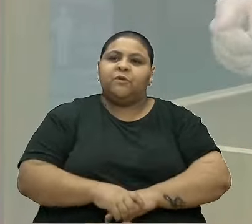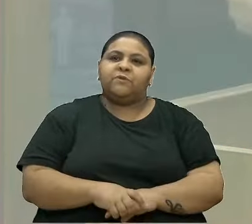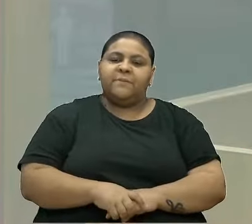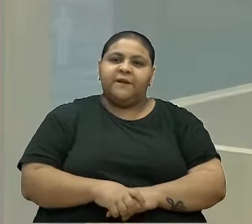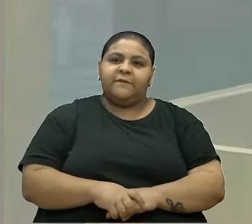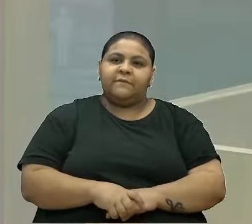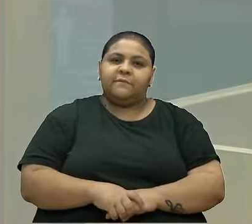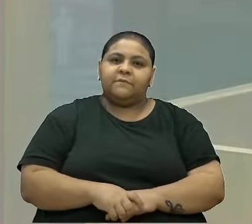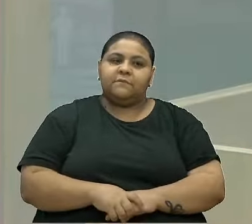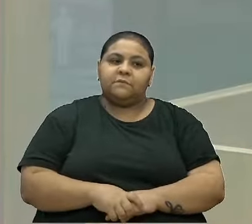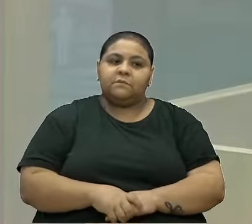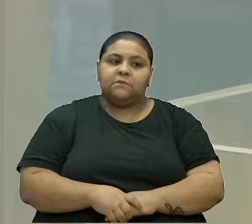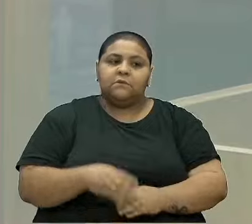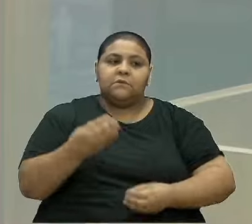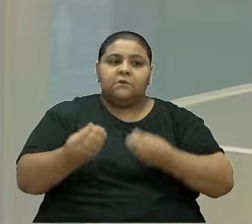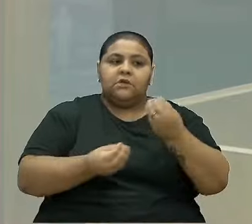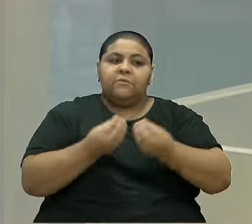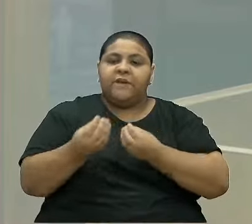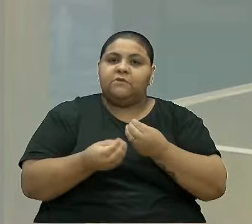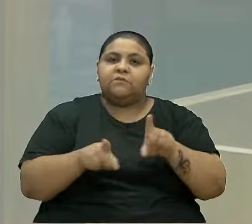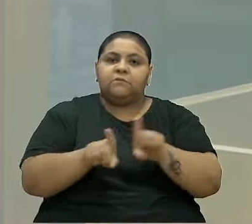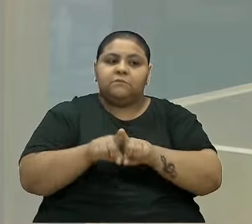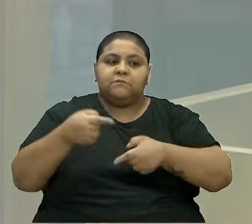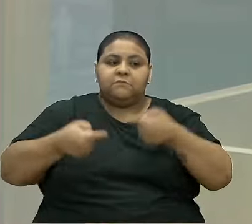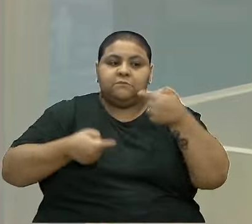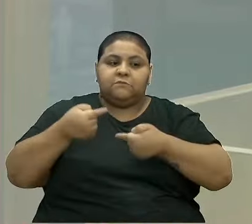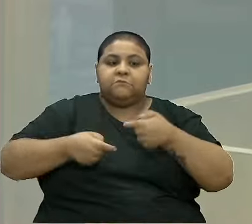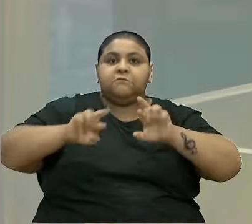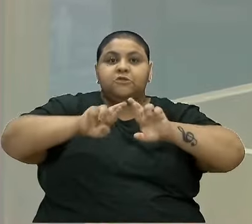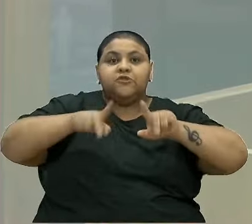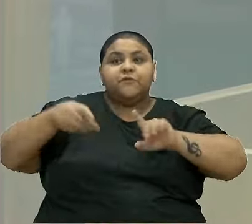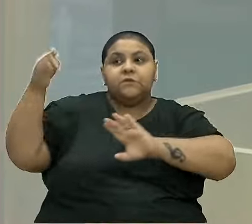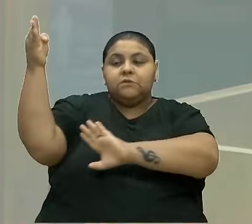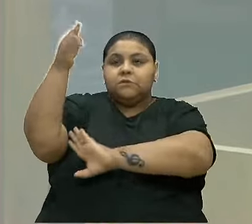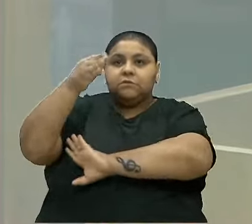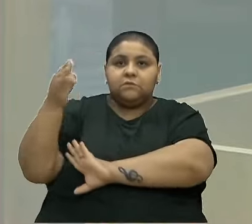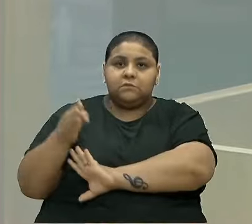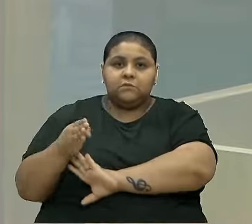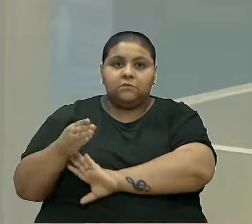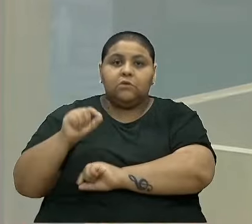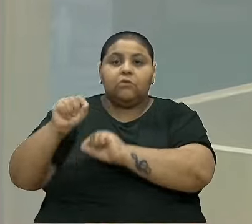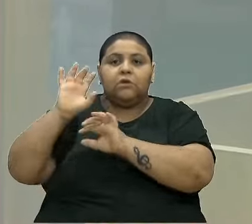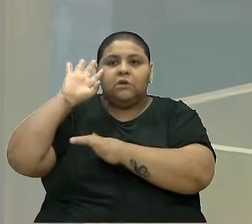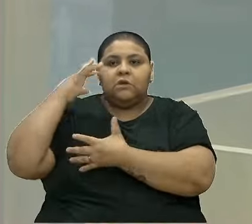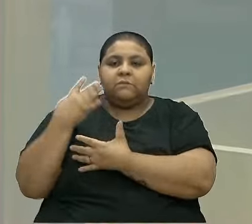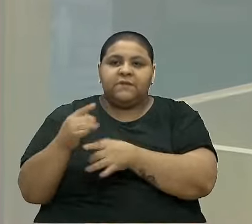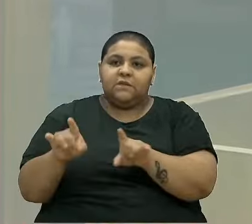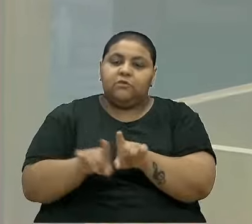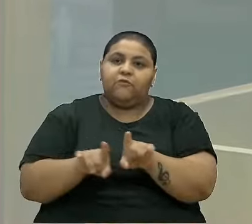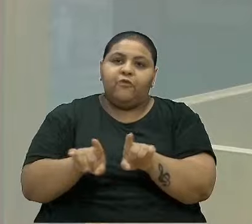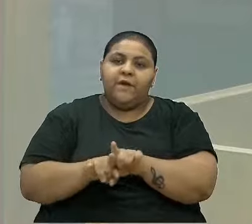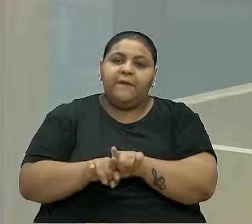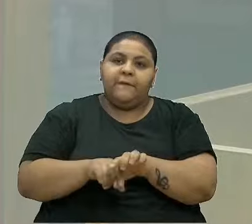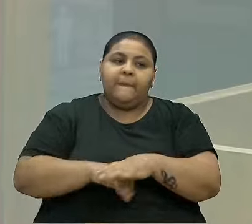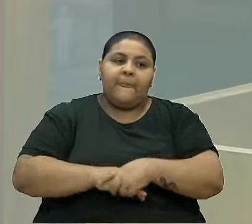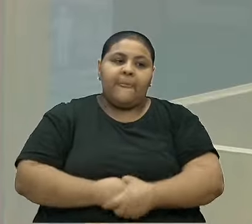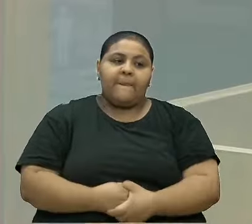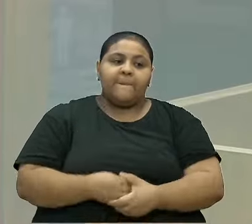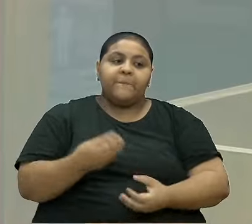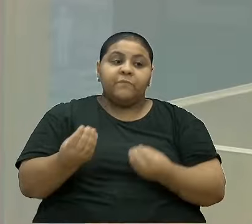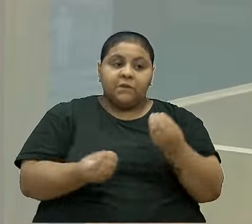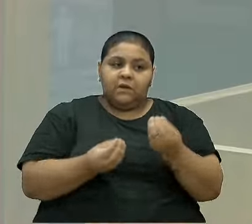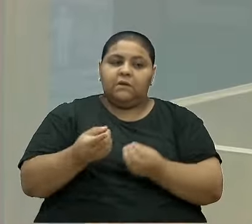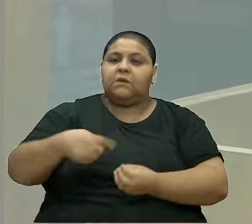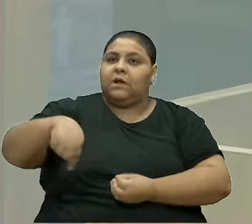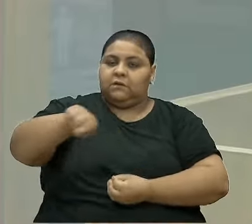Ou nós vamos fazer uma discussão contrária no Brasil? Porque é isso que está acontecendo. Como nós não